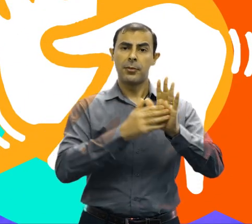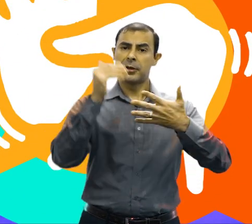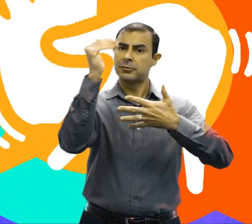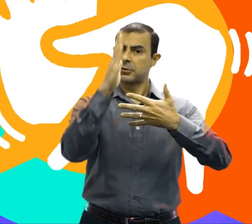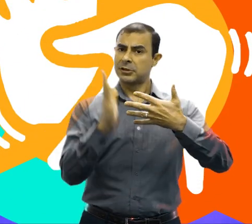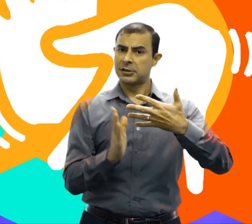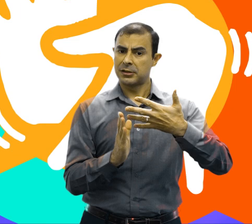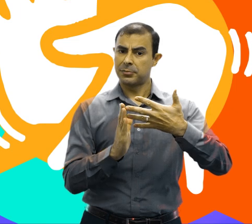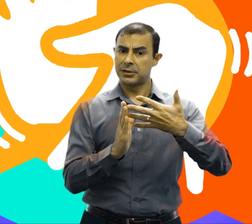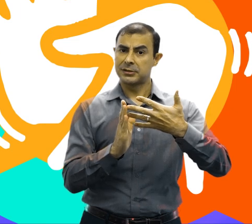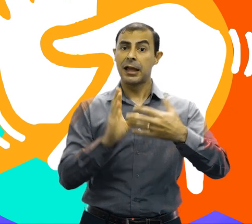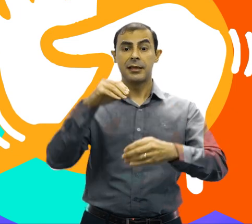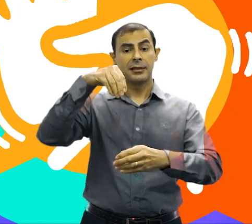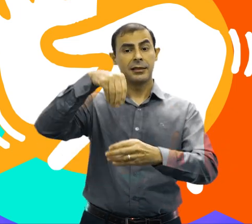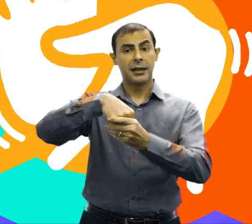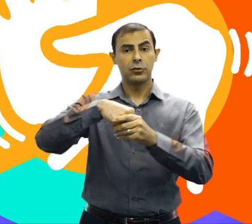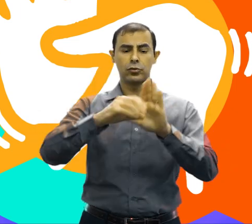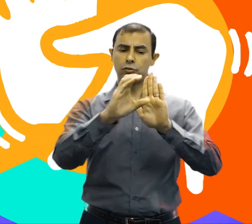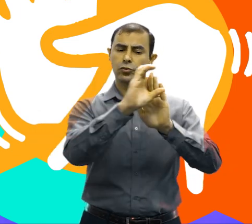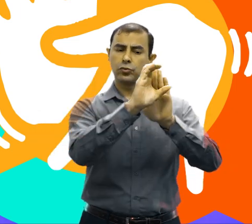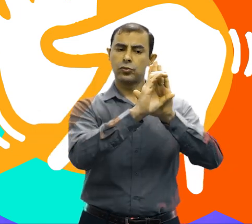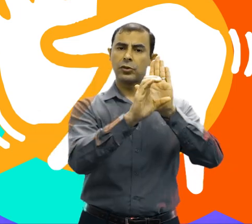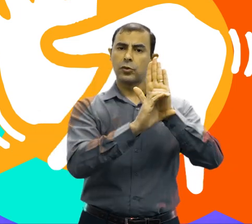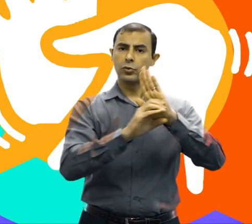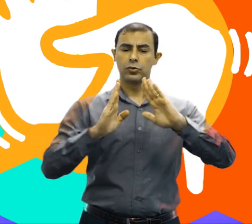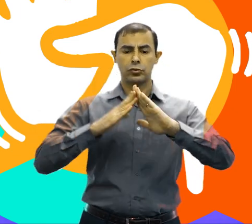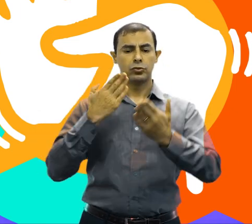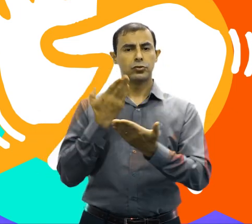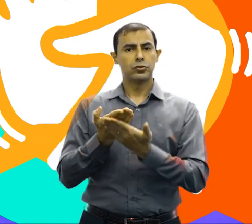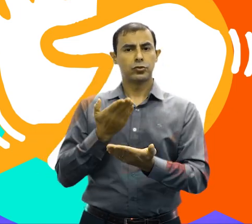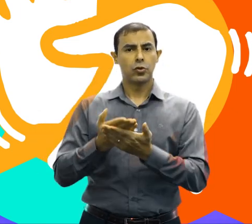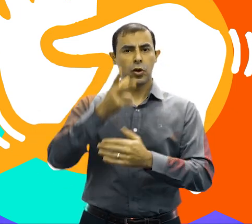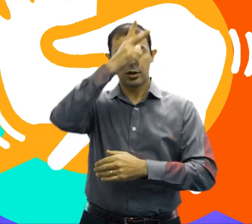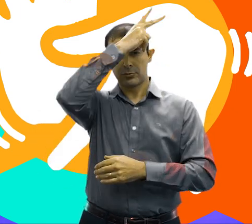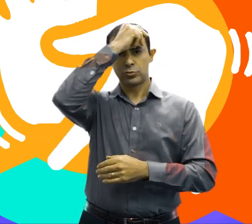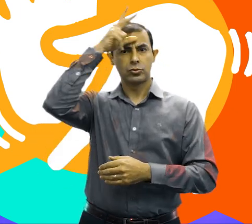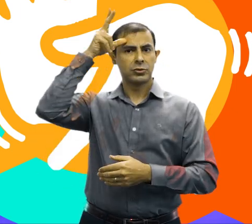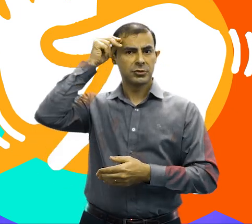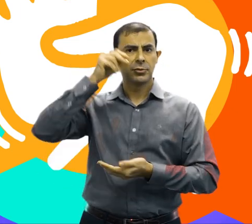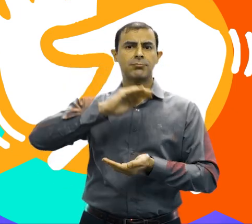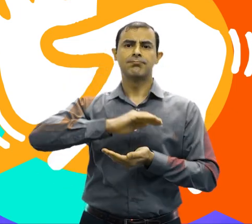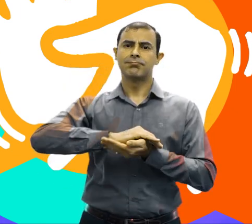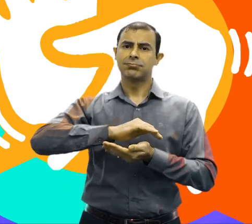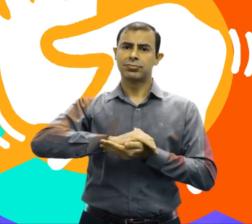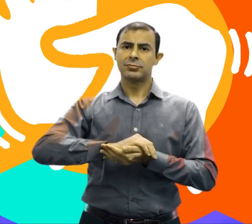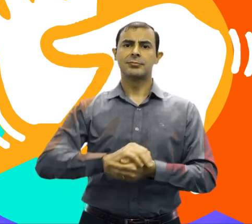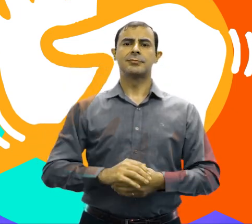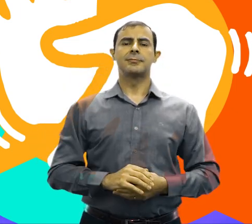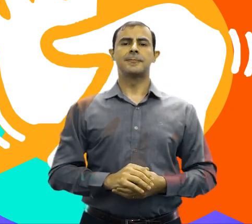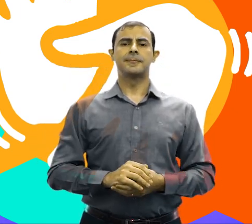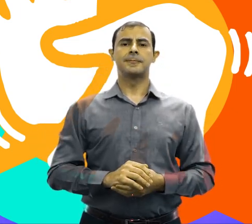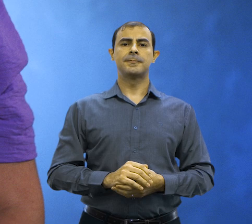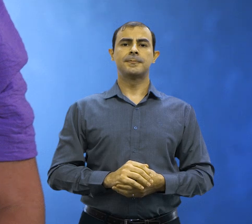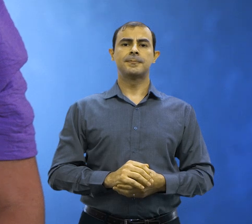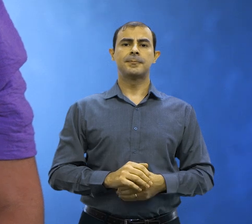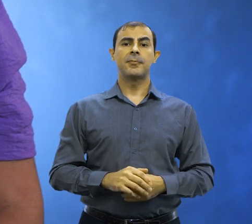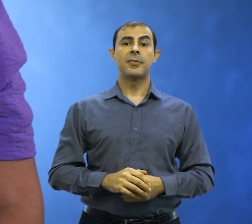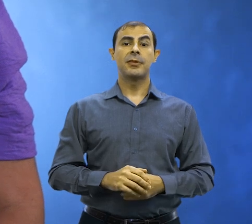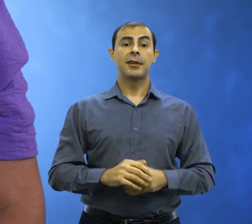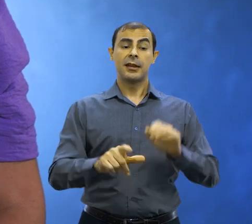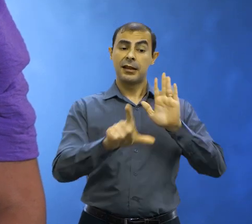Sinais, Libras, nos componentes curriculares das escolas da Rede Municipal de Ensino, REMI.